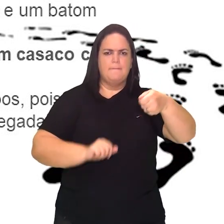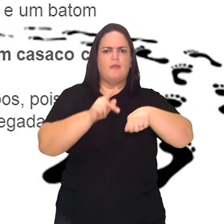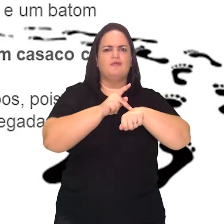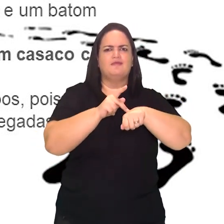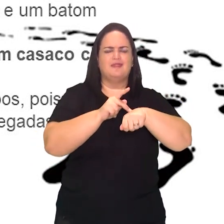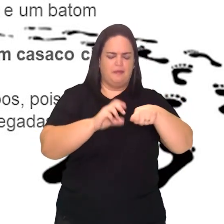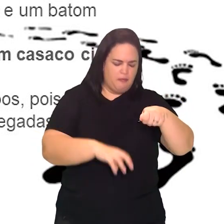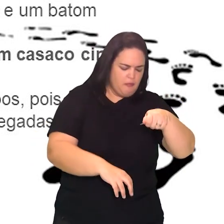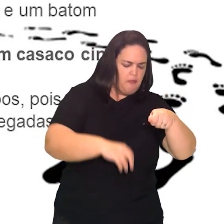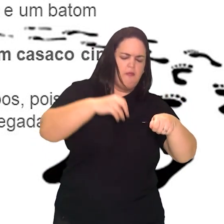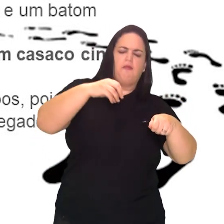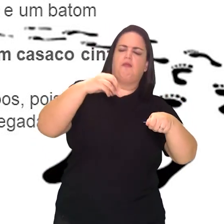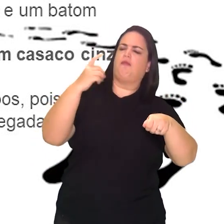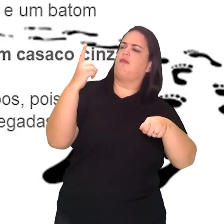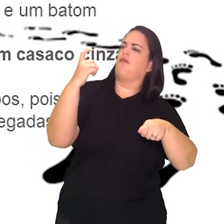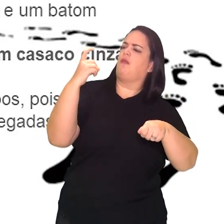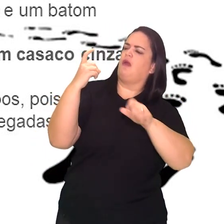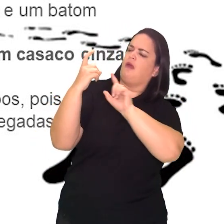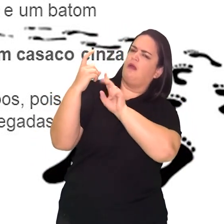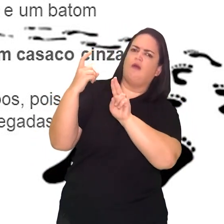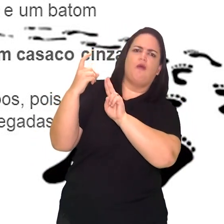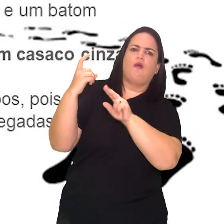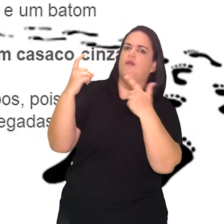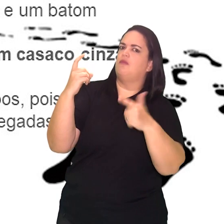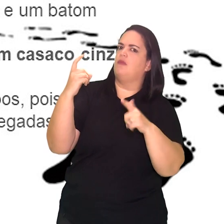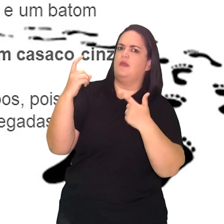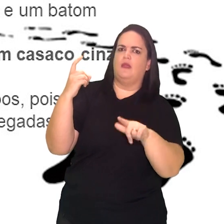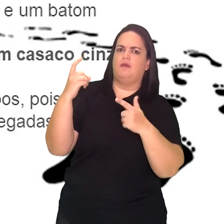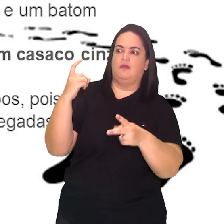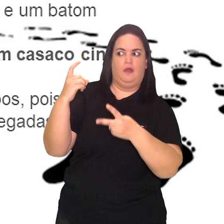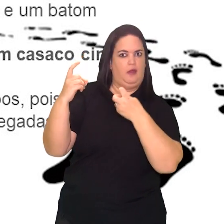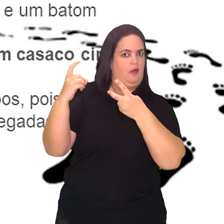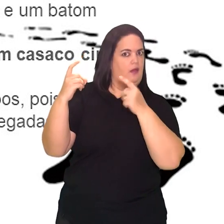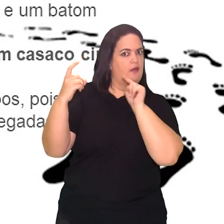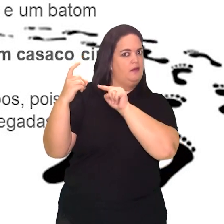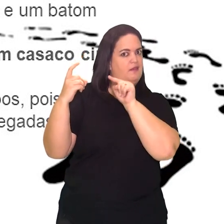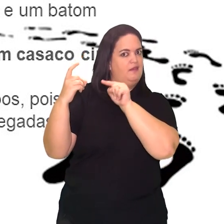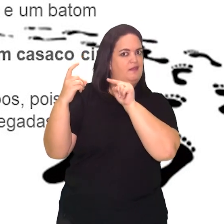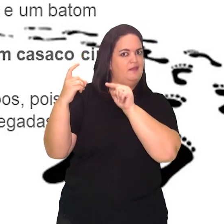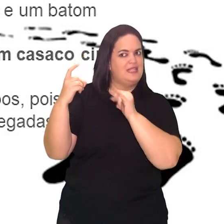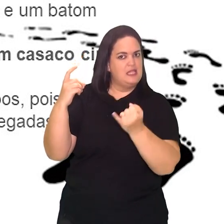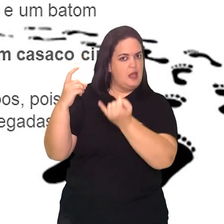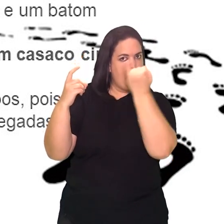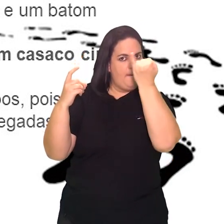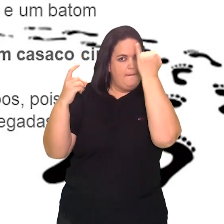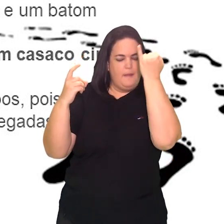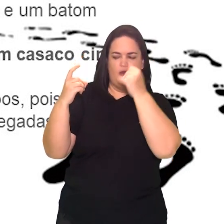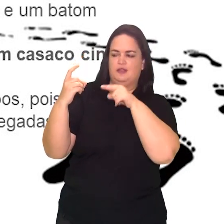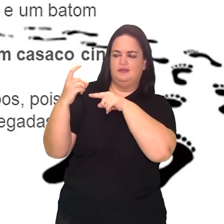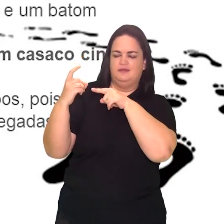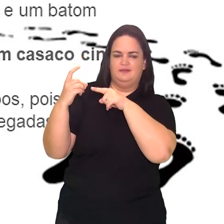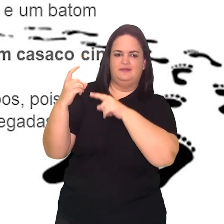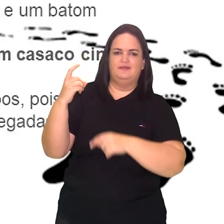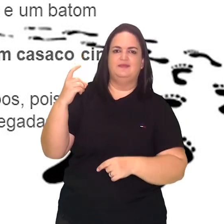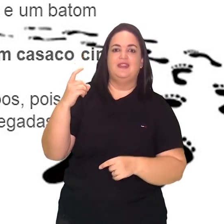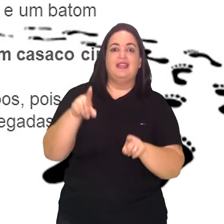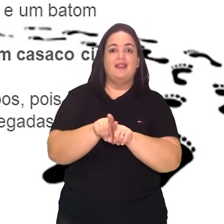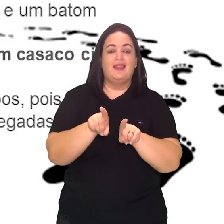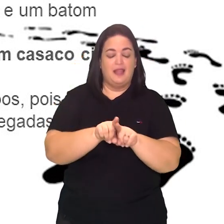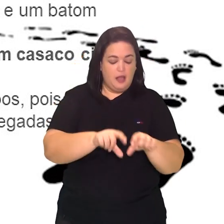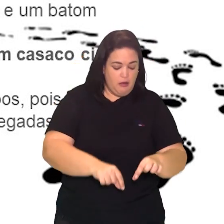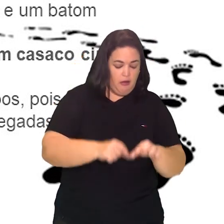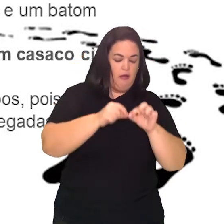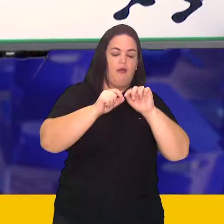frasco de perfume sem rótulo, prestem atenção com esse item, ele vai ser fundamental já já, e um batom